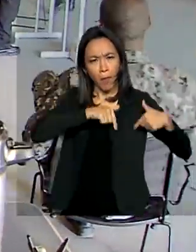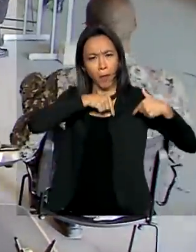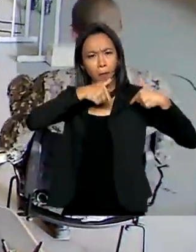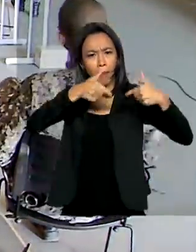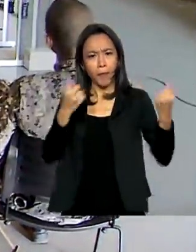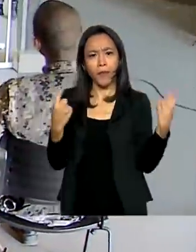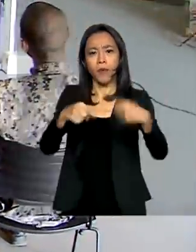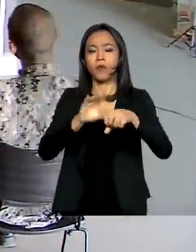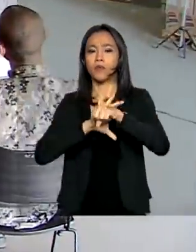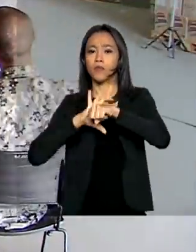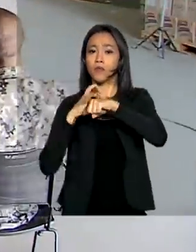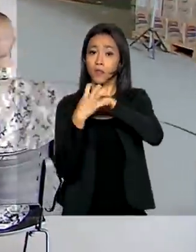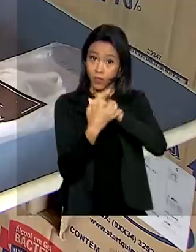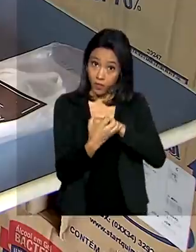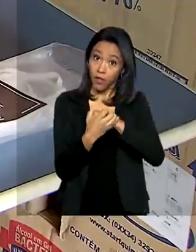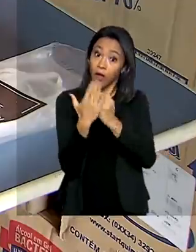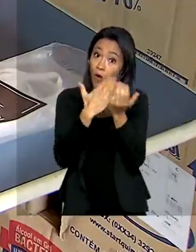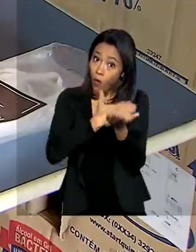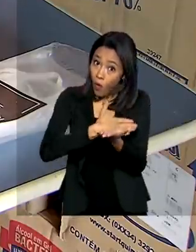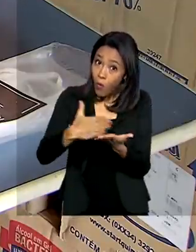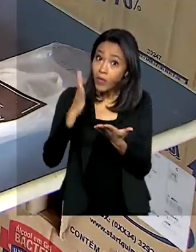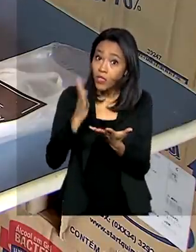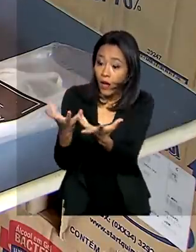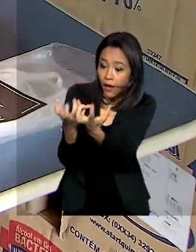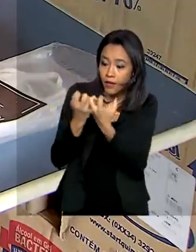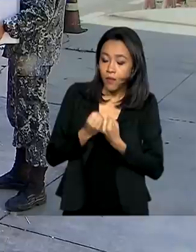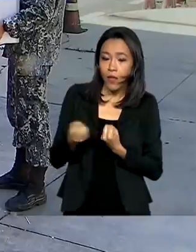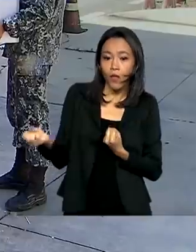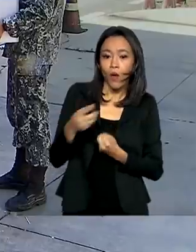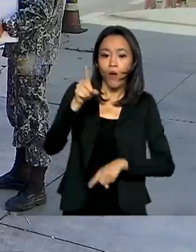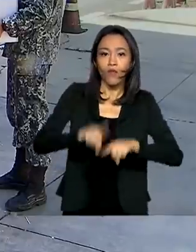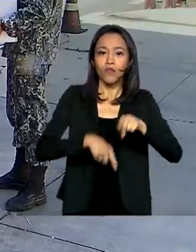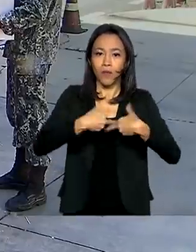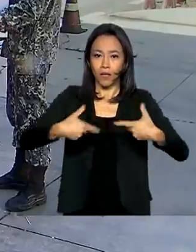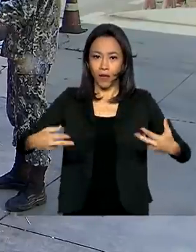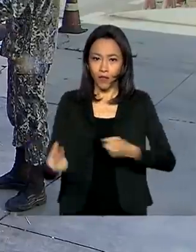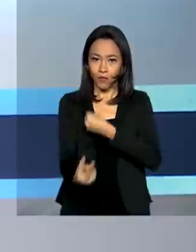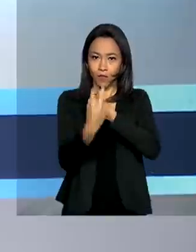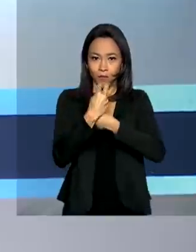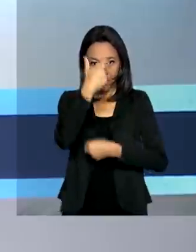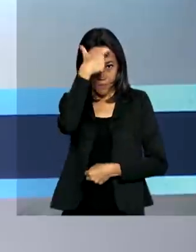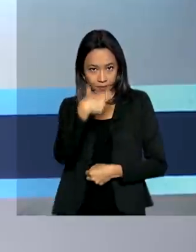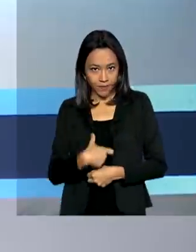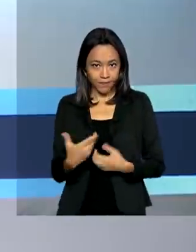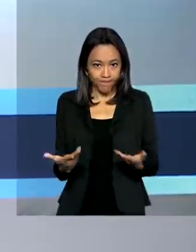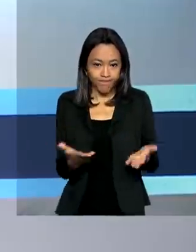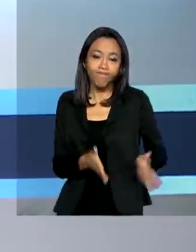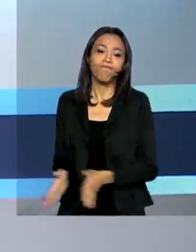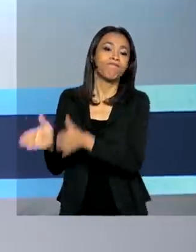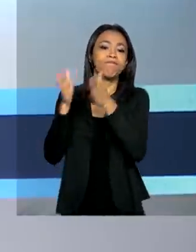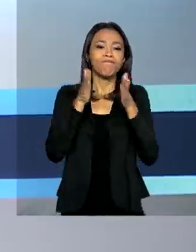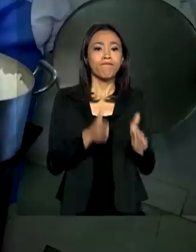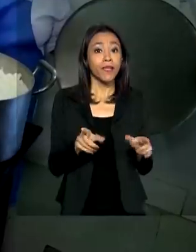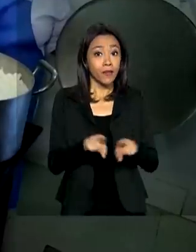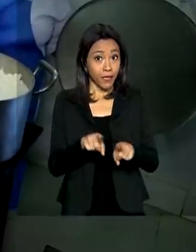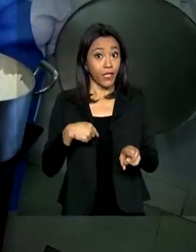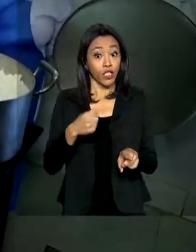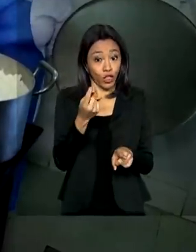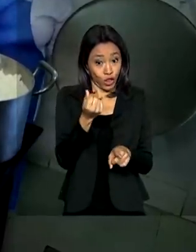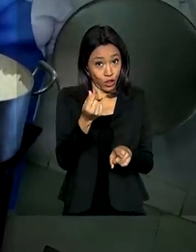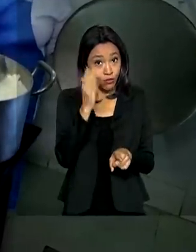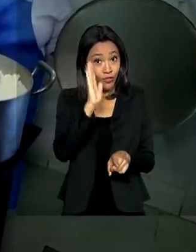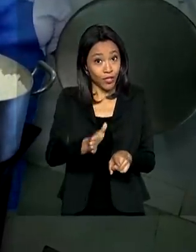Covid-19 começam a receber novos equipamentos de proteção individual. E veja também, dinheiro